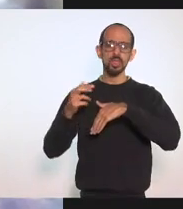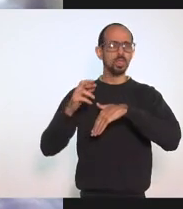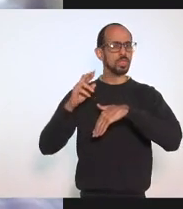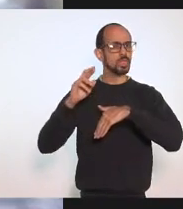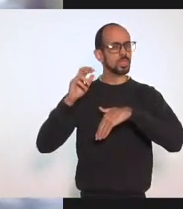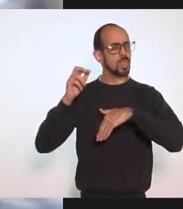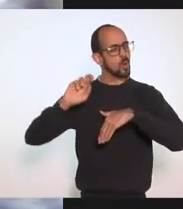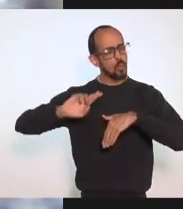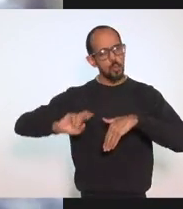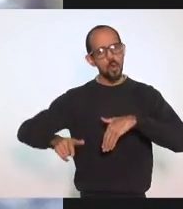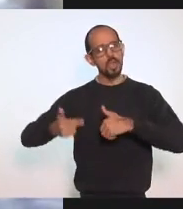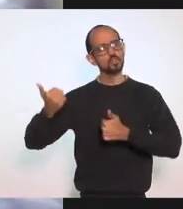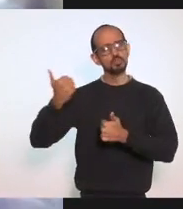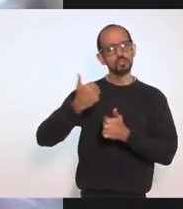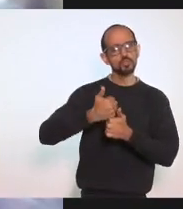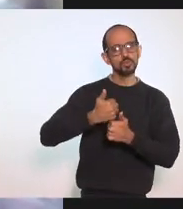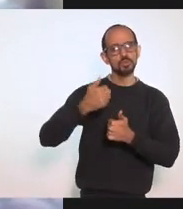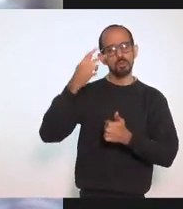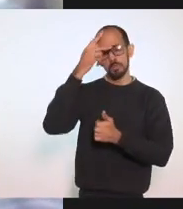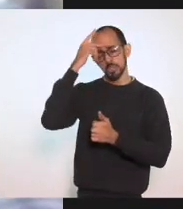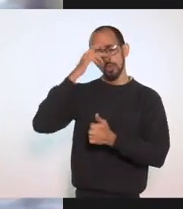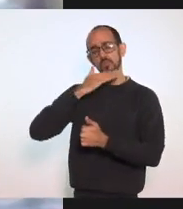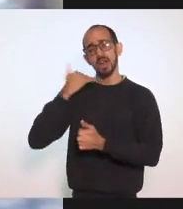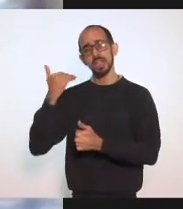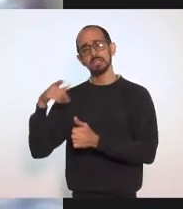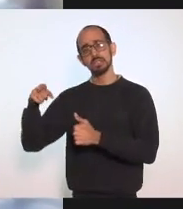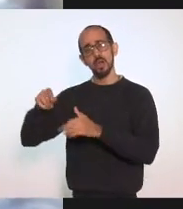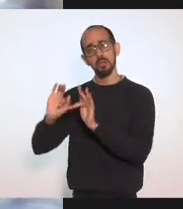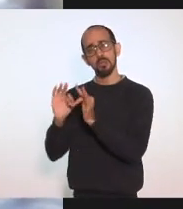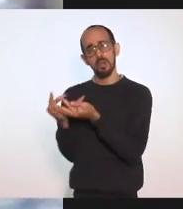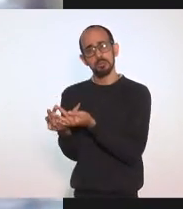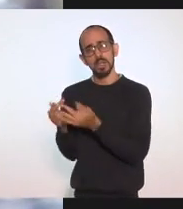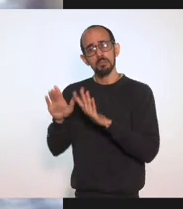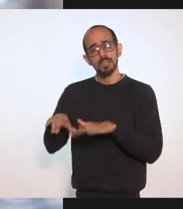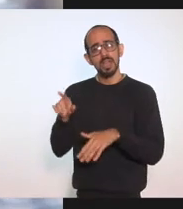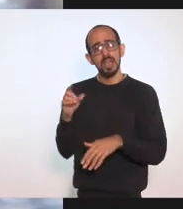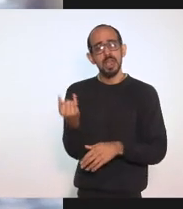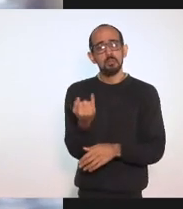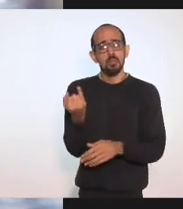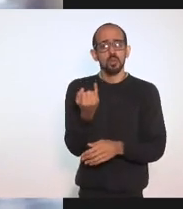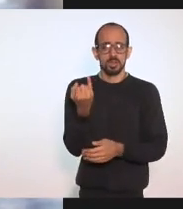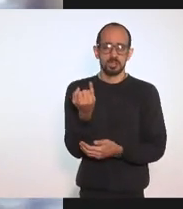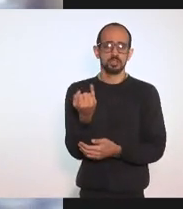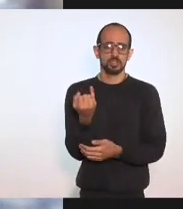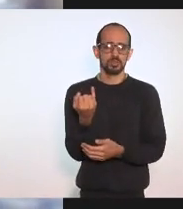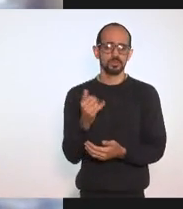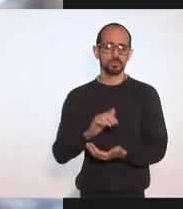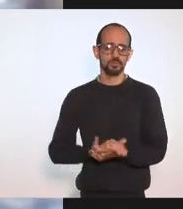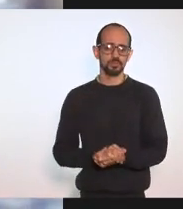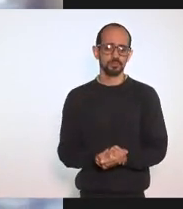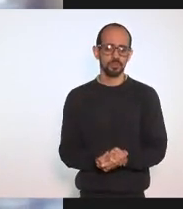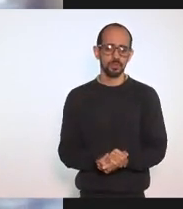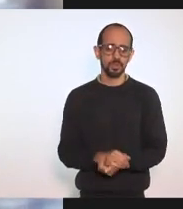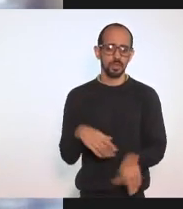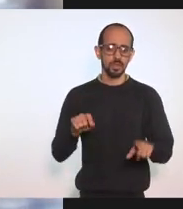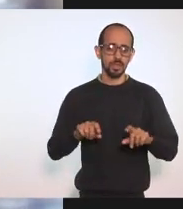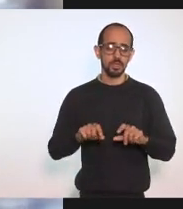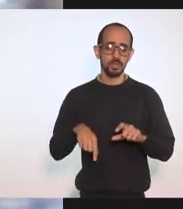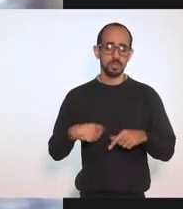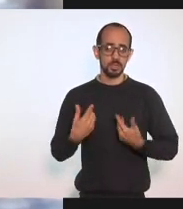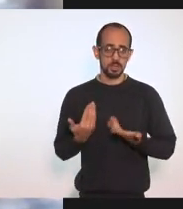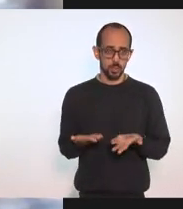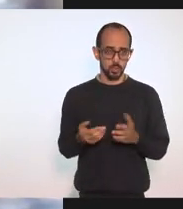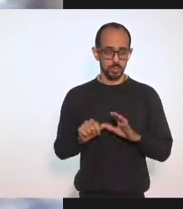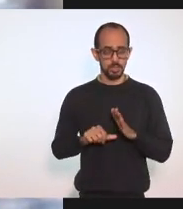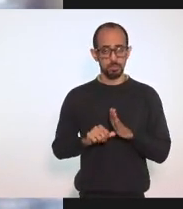perderam Mas que ameniza Um pouco A dor Daí É fundamental O serviço Religioso E desde a primeira Autorização